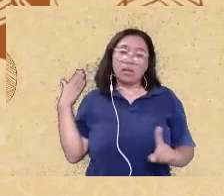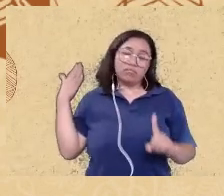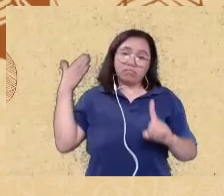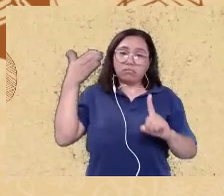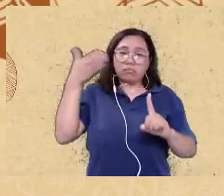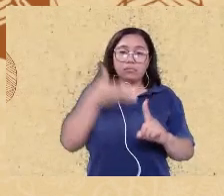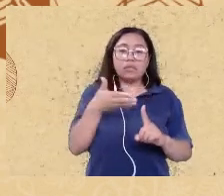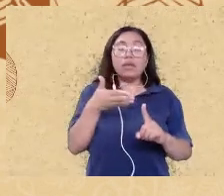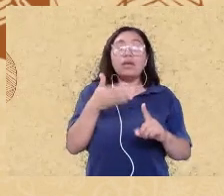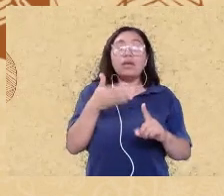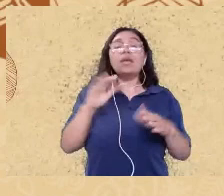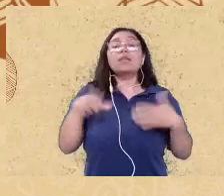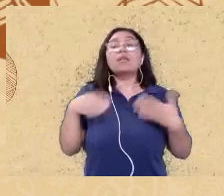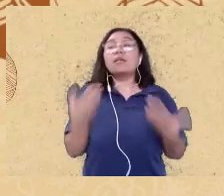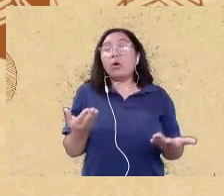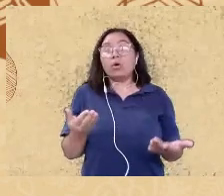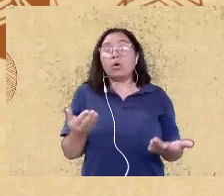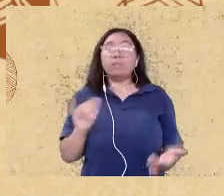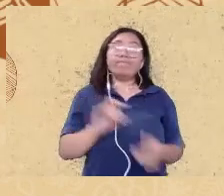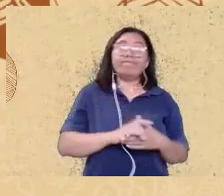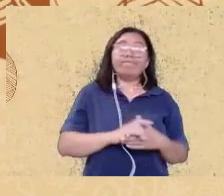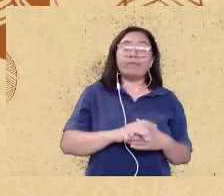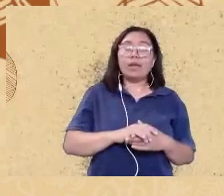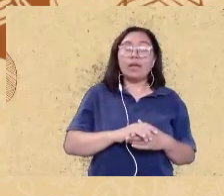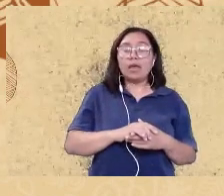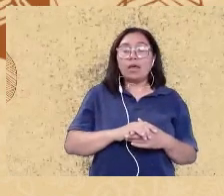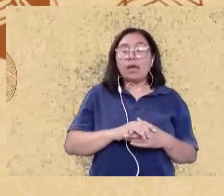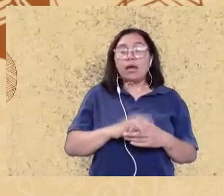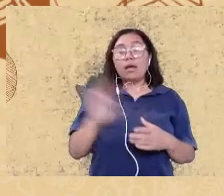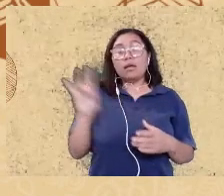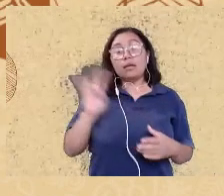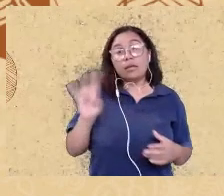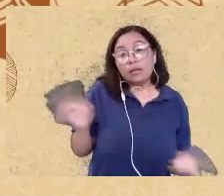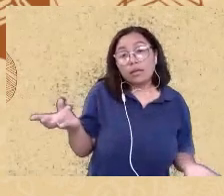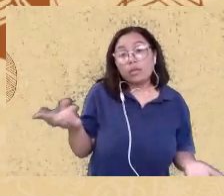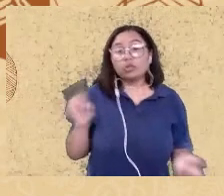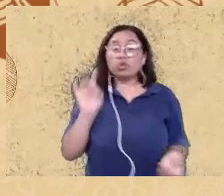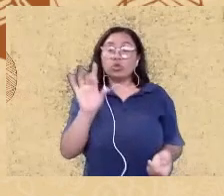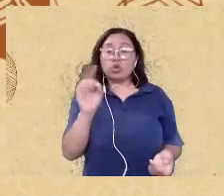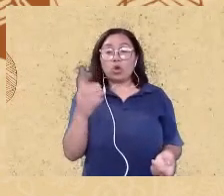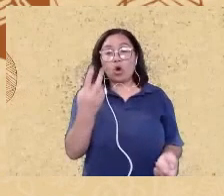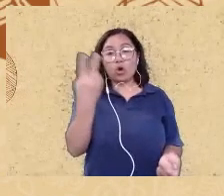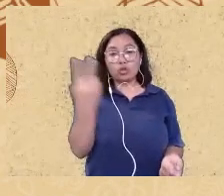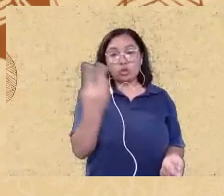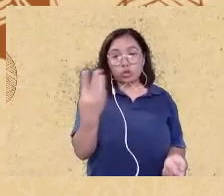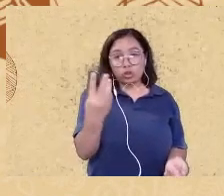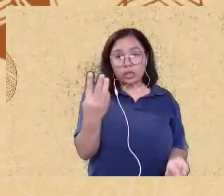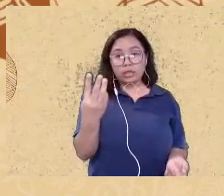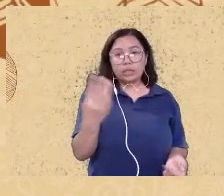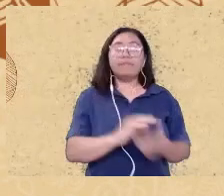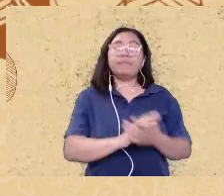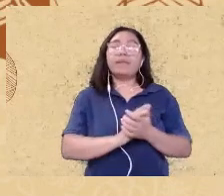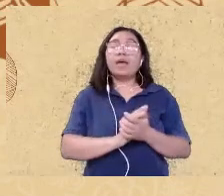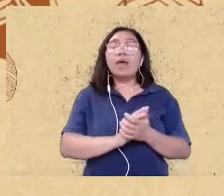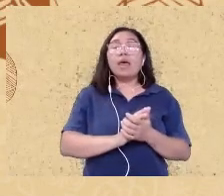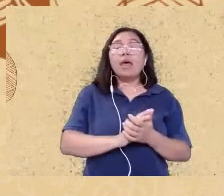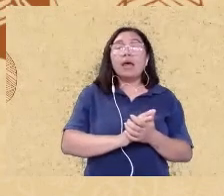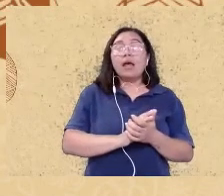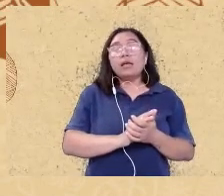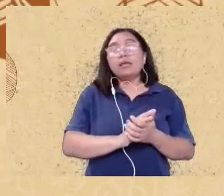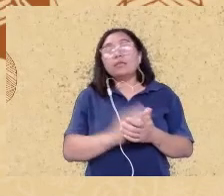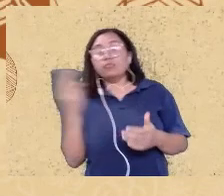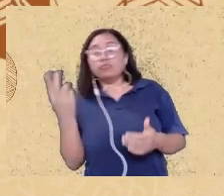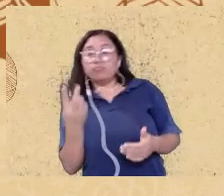marcador homossexual e apenas 2 ocorrências do marcador bissexual representando 0